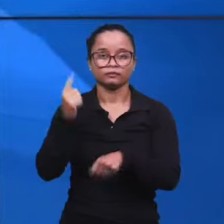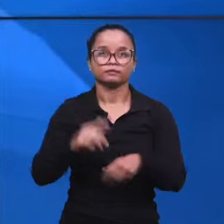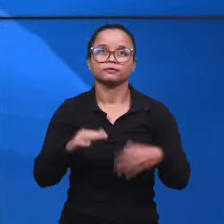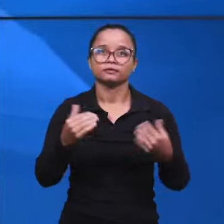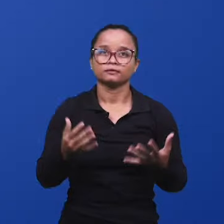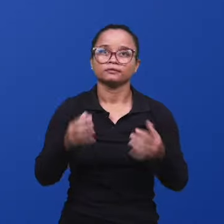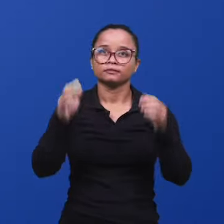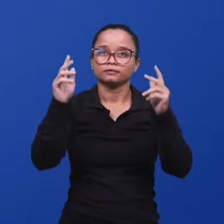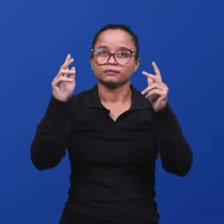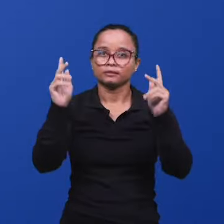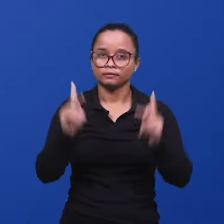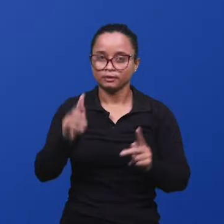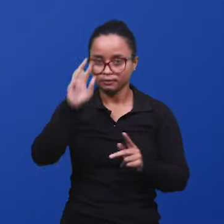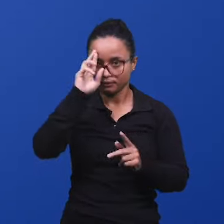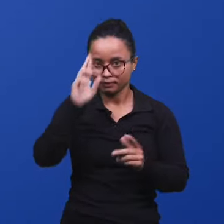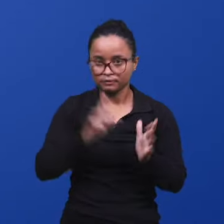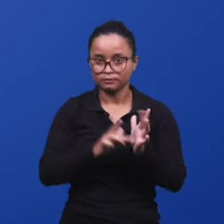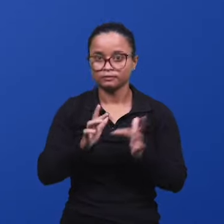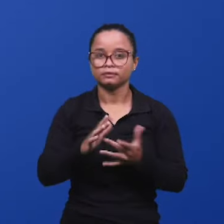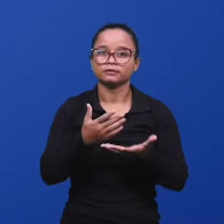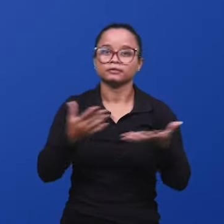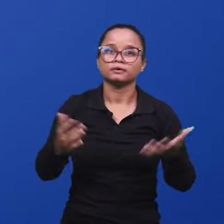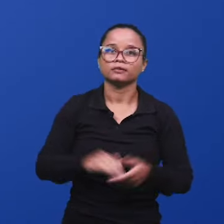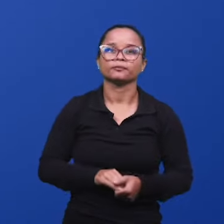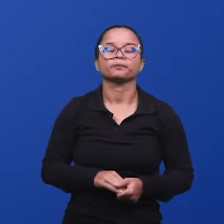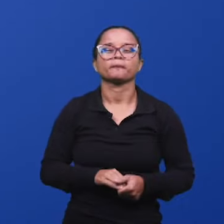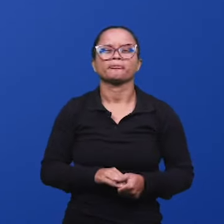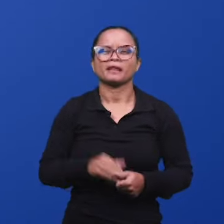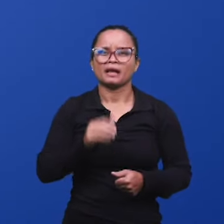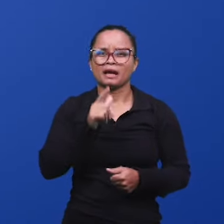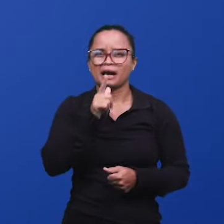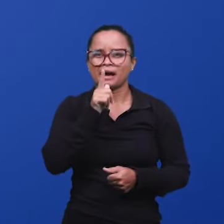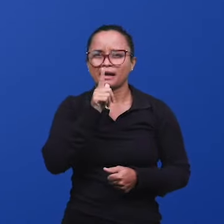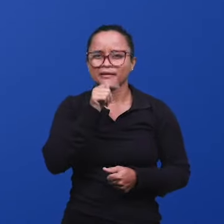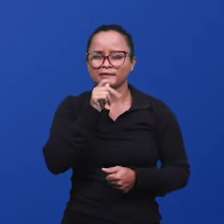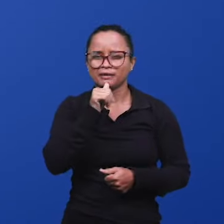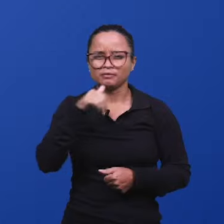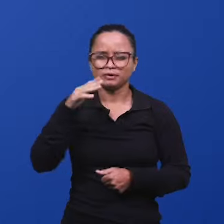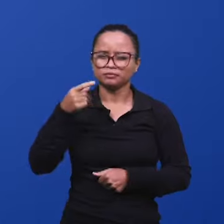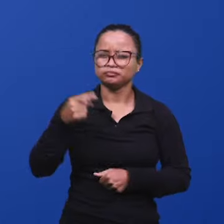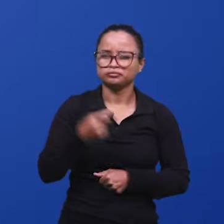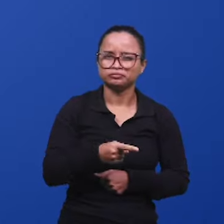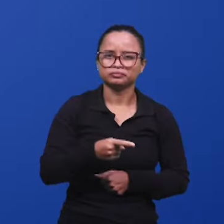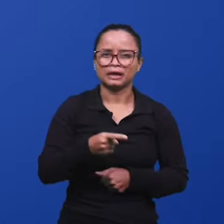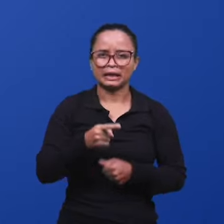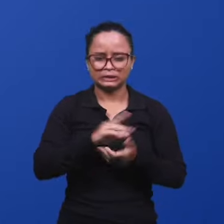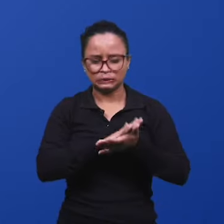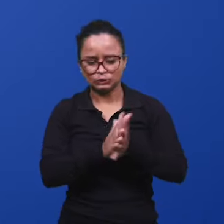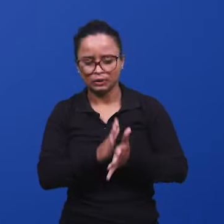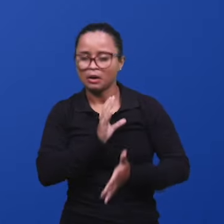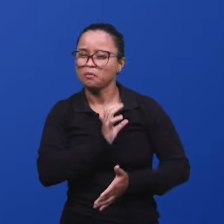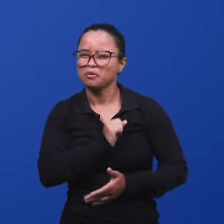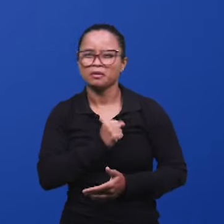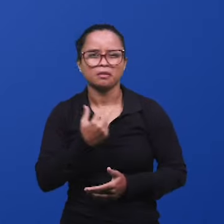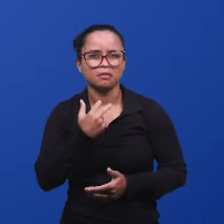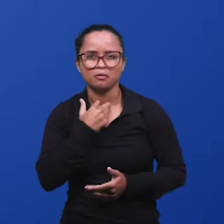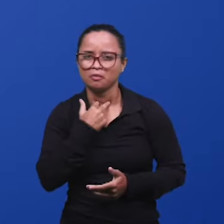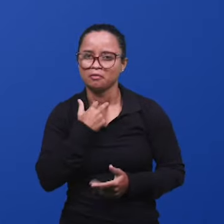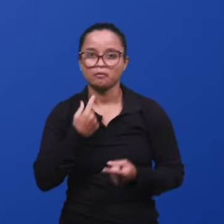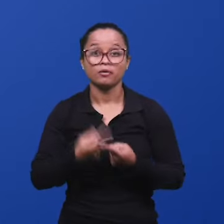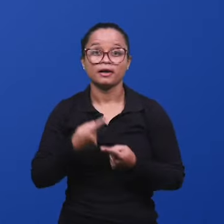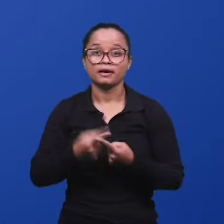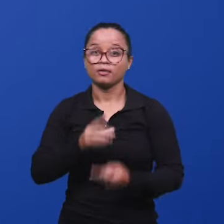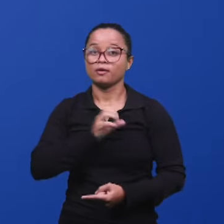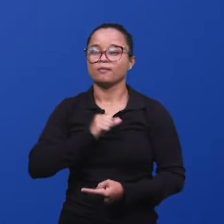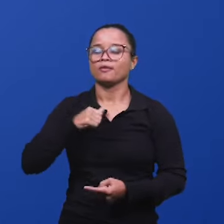Senhor Jesus. Letra A. As muitas águas não podem apagar este amor, porque o amor é mais forte